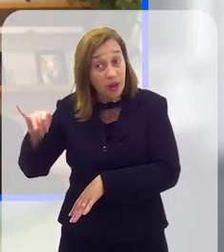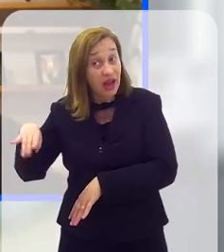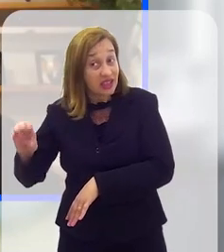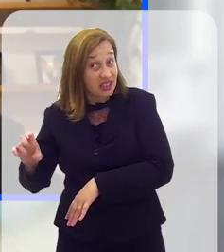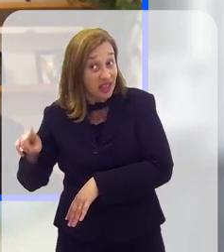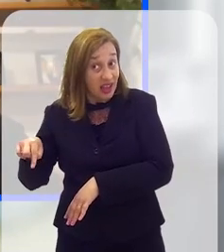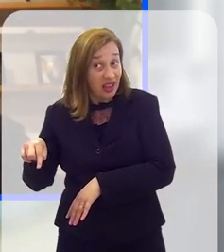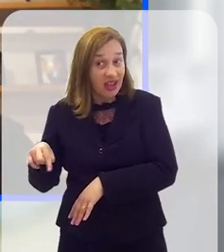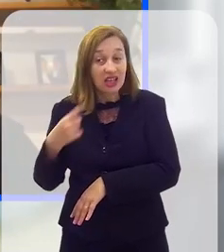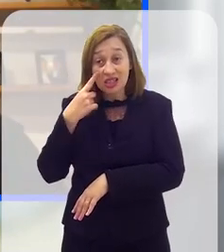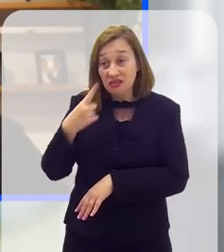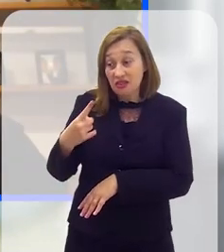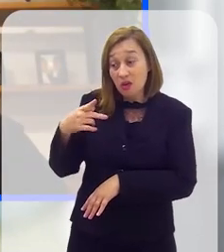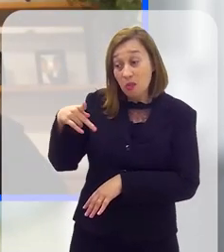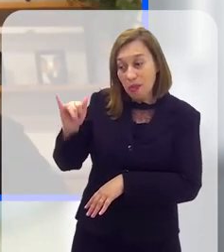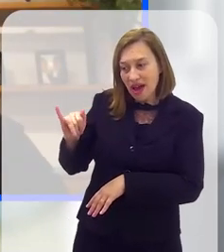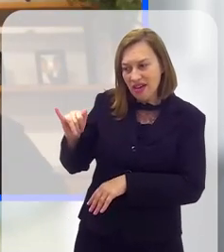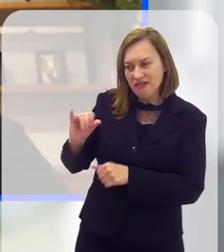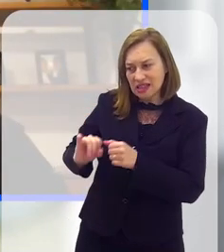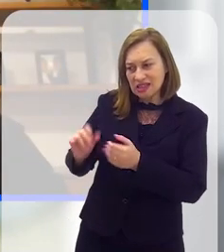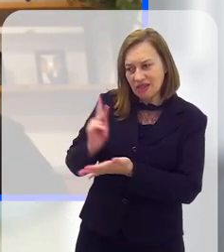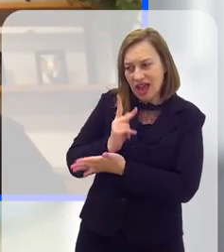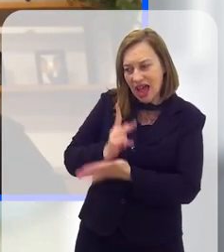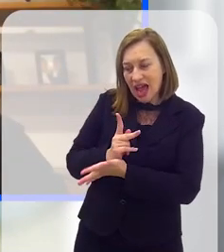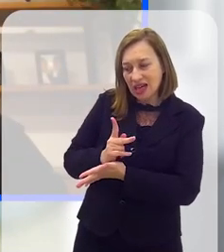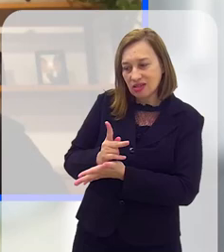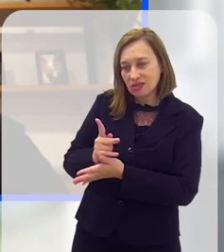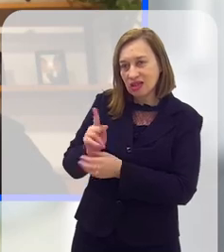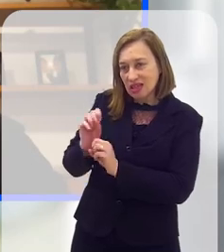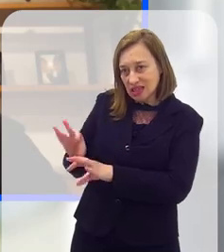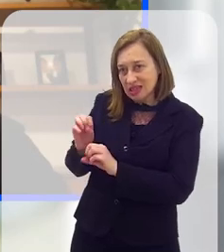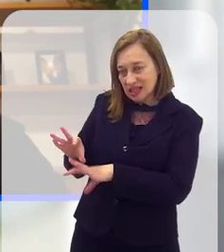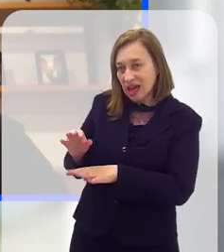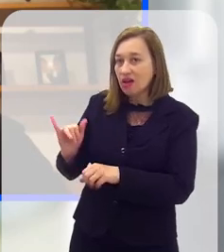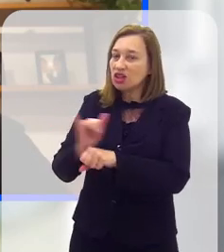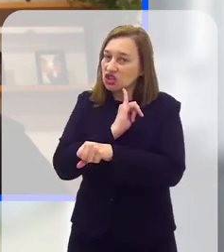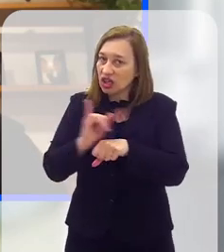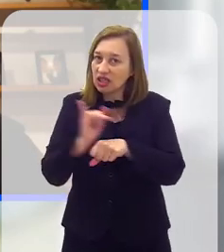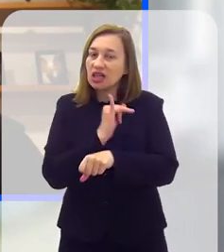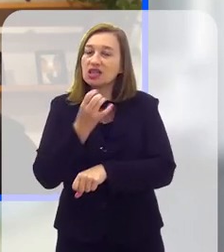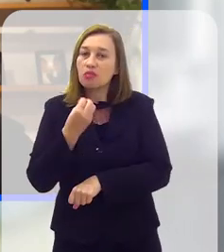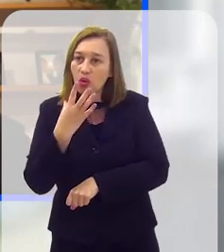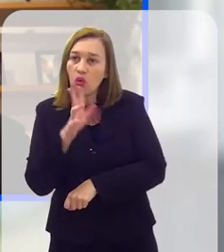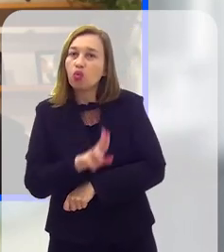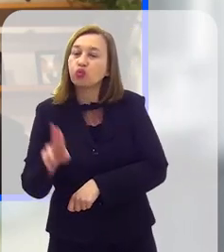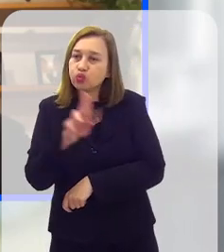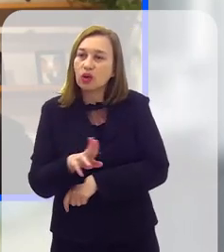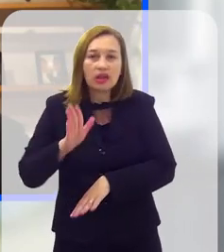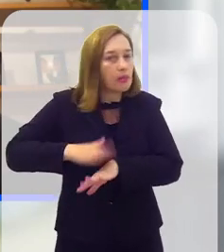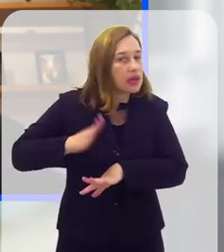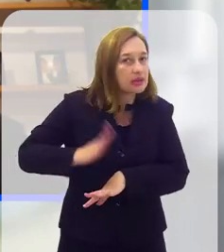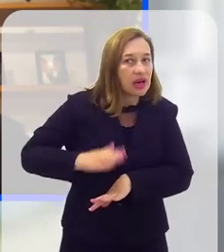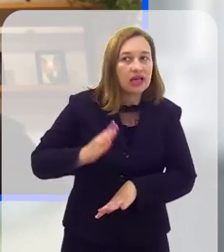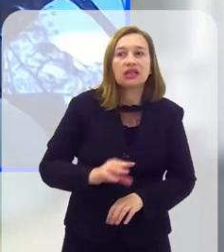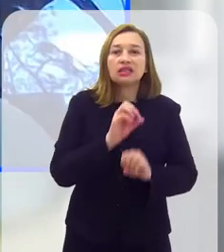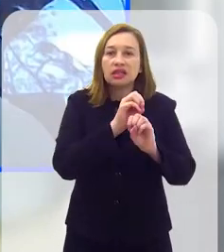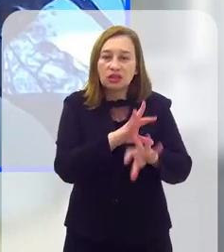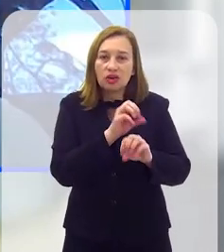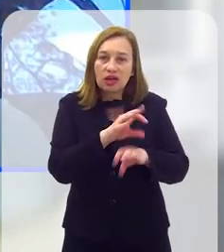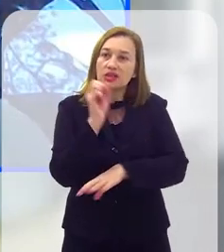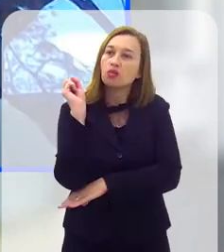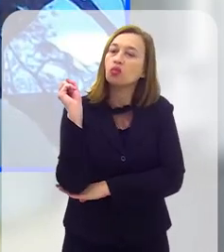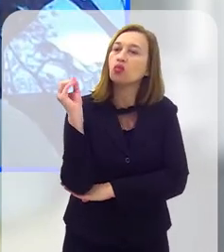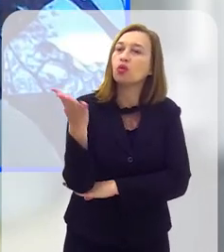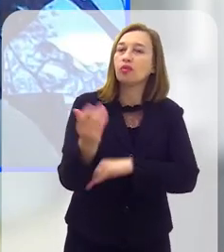dois filhos pequenos. E aí, se vê um pai fazendo alguma coisa errada, ele vai constrangendo. Essa é uma estratégia muito boa, muito utilizada, cada